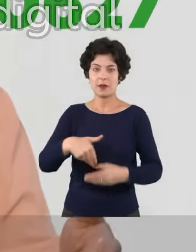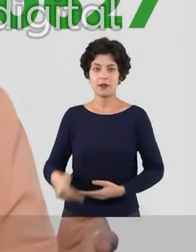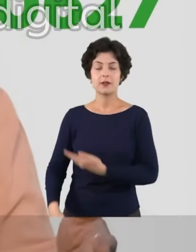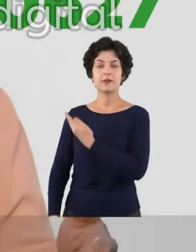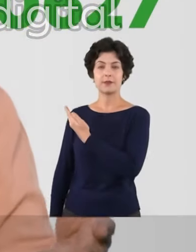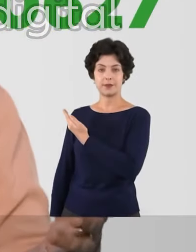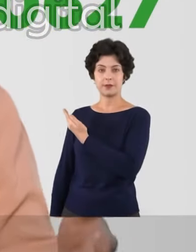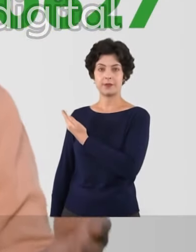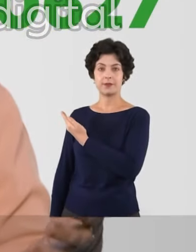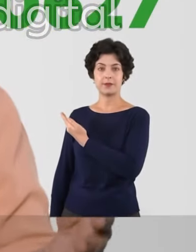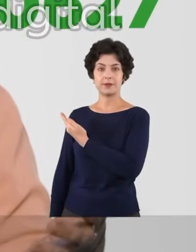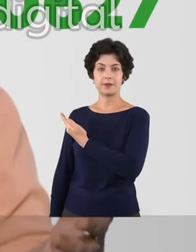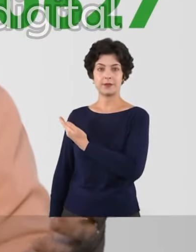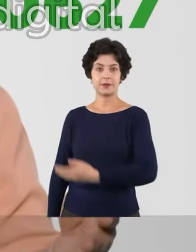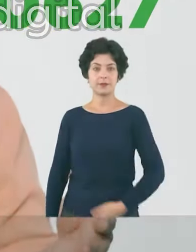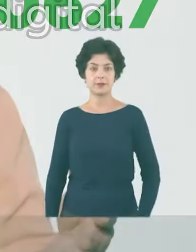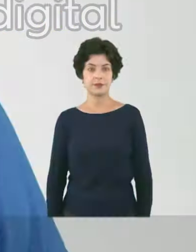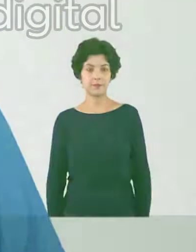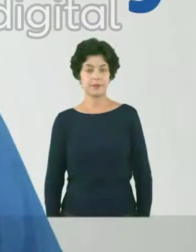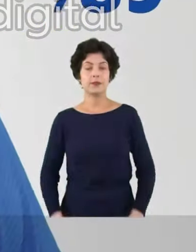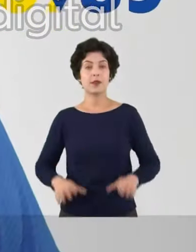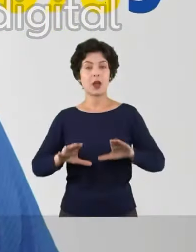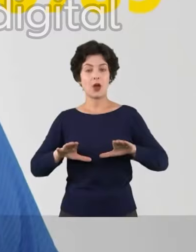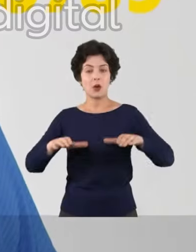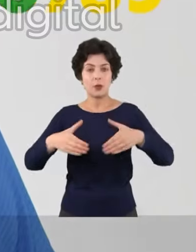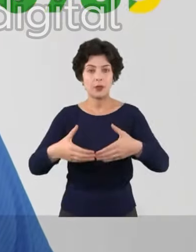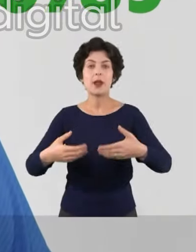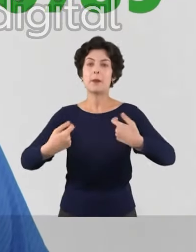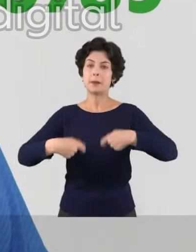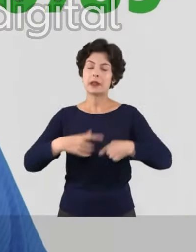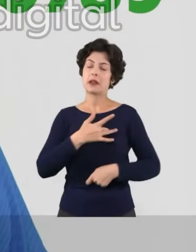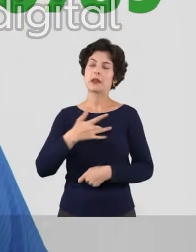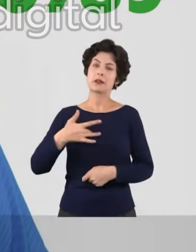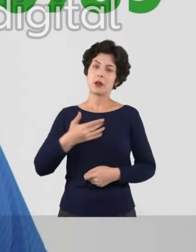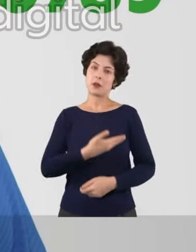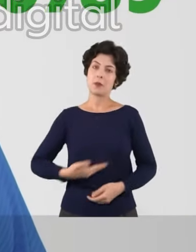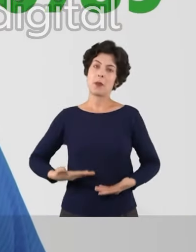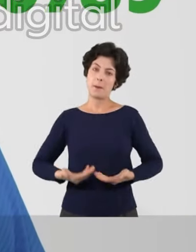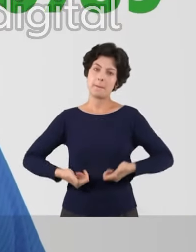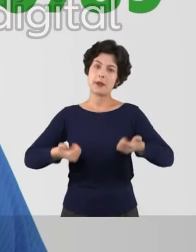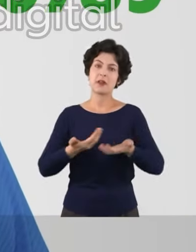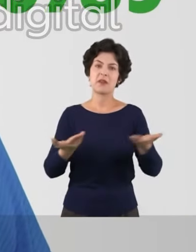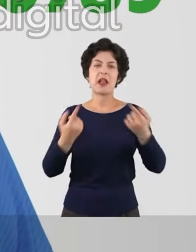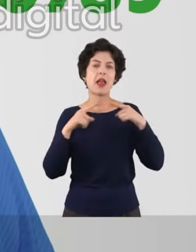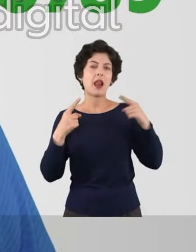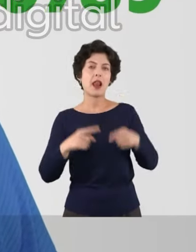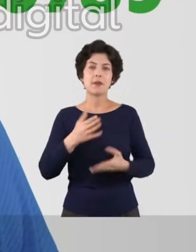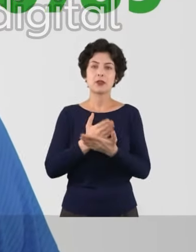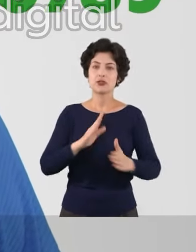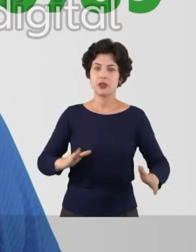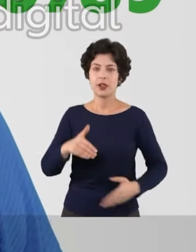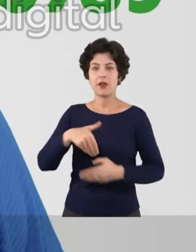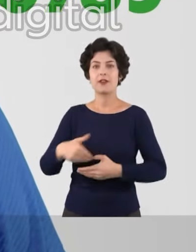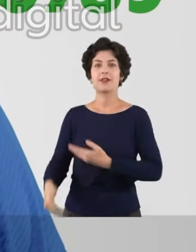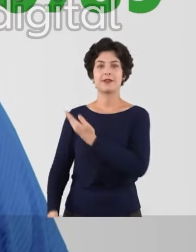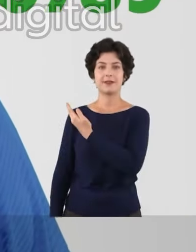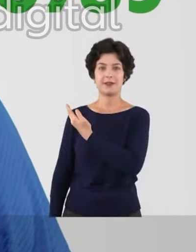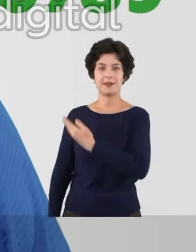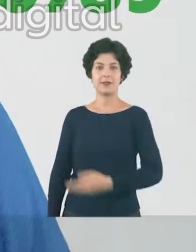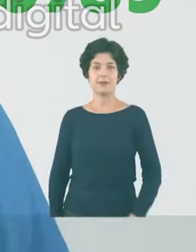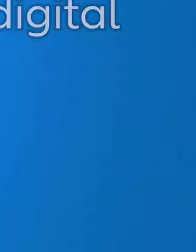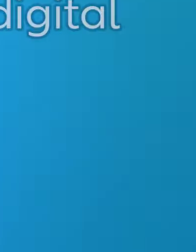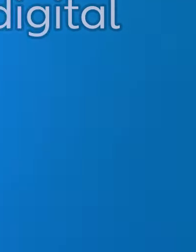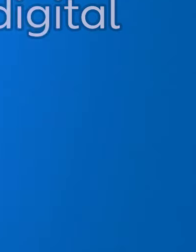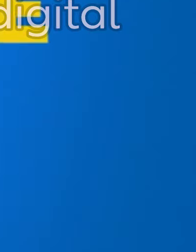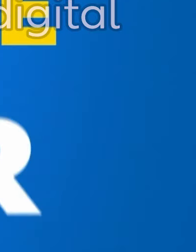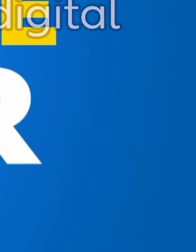vote em Valdutra Podóloga, vinte e meia, dois, sete. A comunidade merece uma saúde pública melhor, deixe de ti, ti, Vote Vilani, vinte e sete,